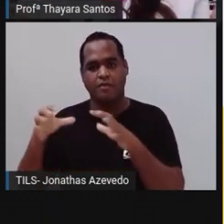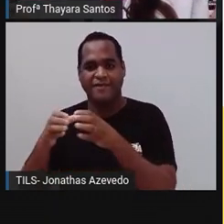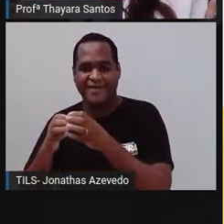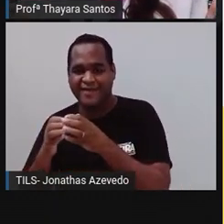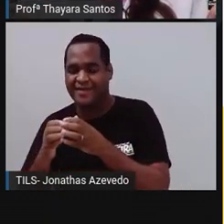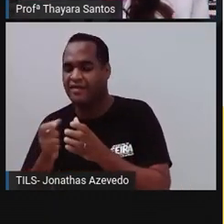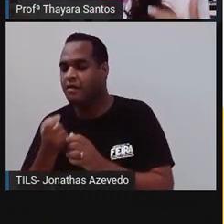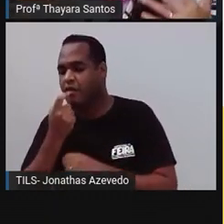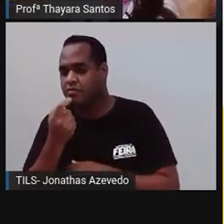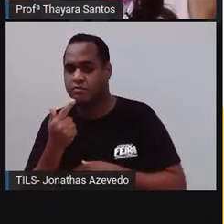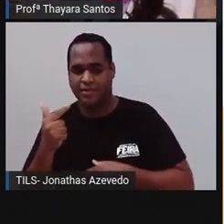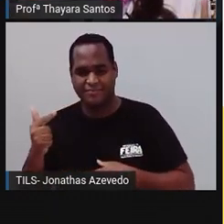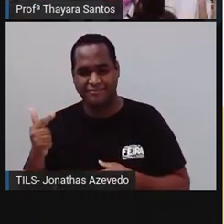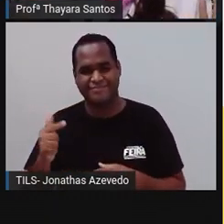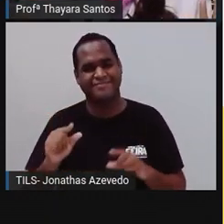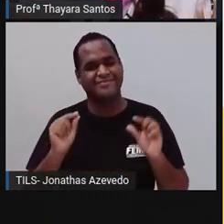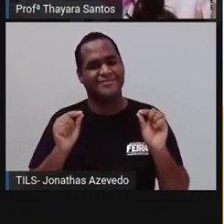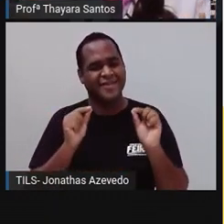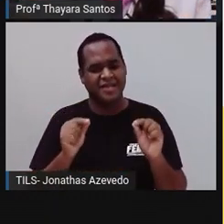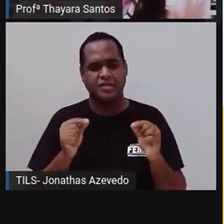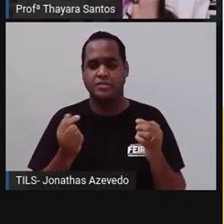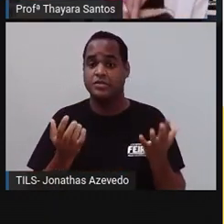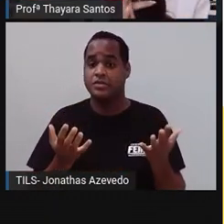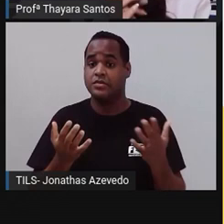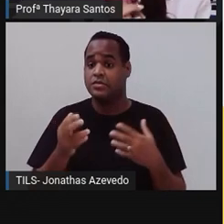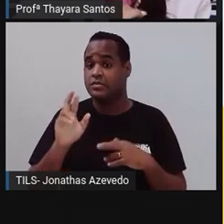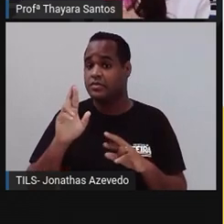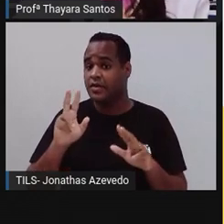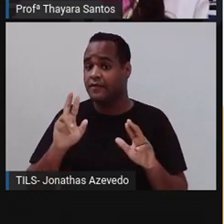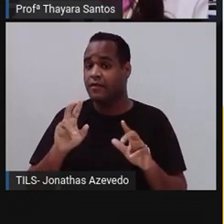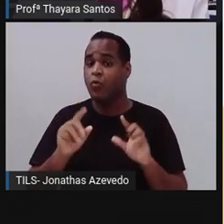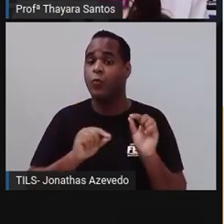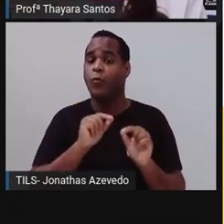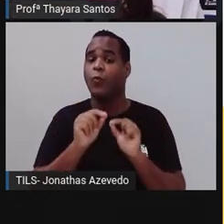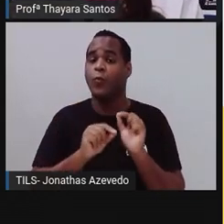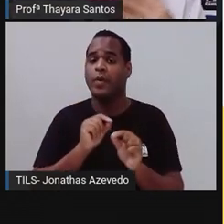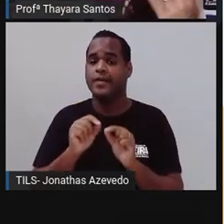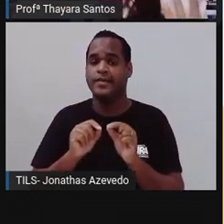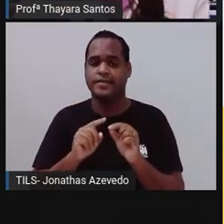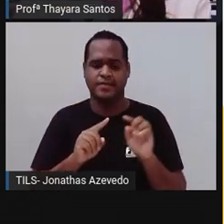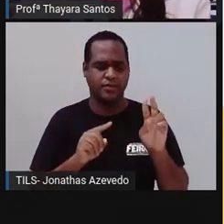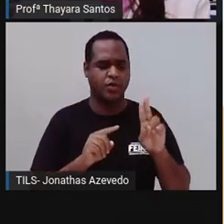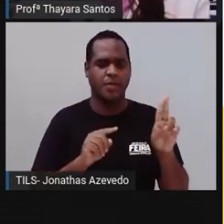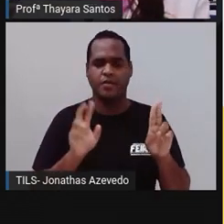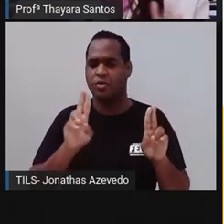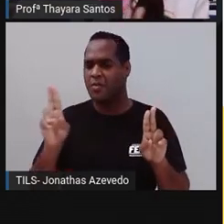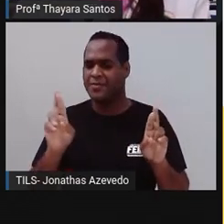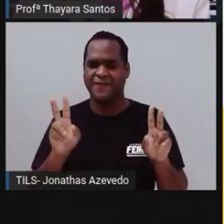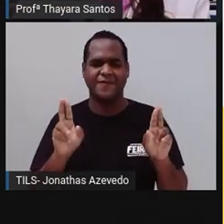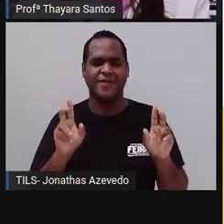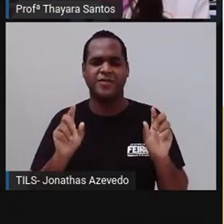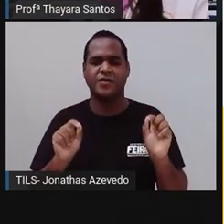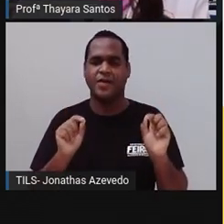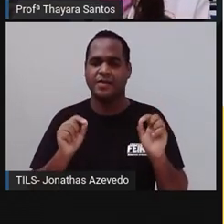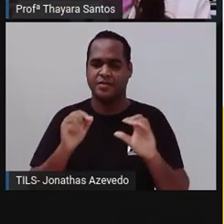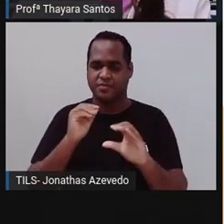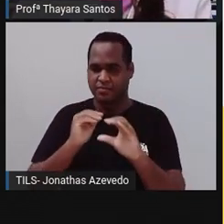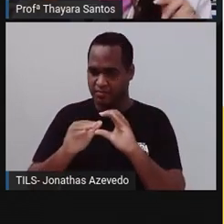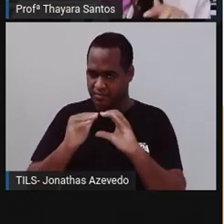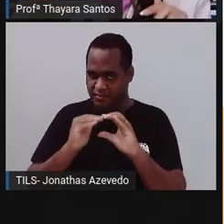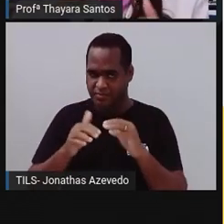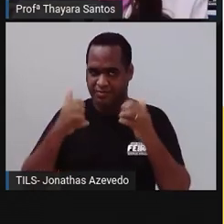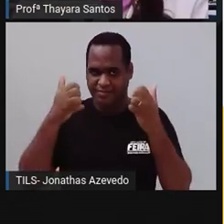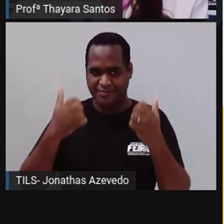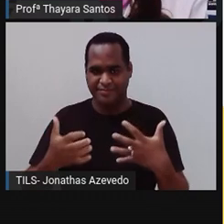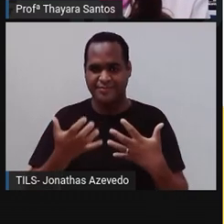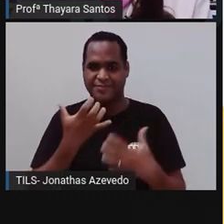invertebrados. Qual é a diferença entre eles? Quem sabe qual é a diferença entre vertebrado e invertebrado? Podem me contar também. Eu